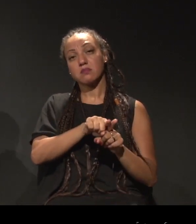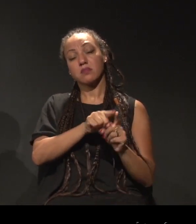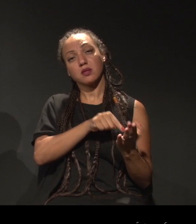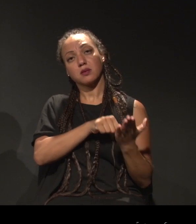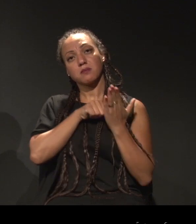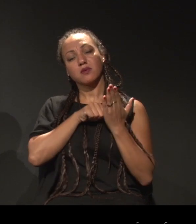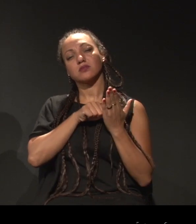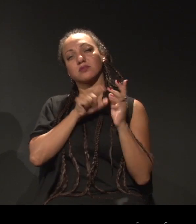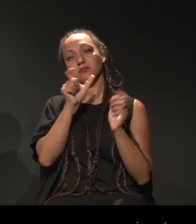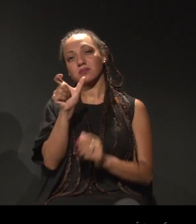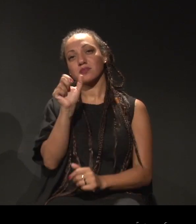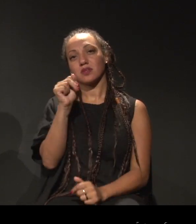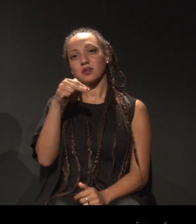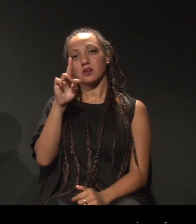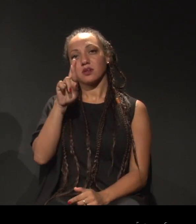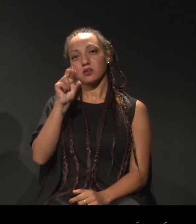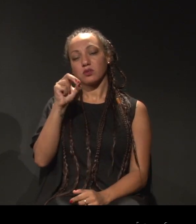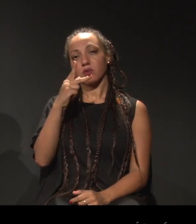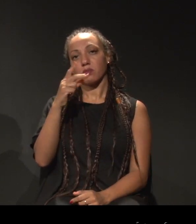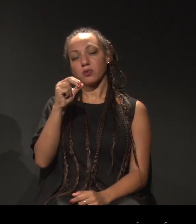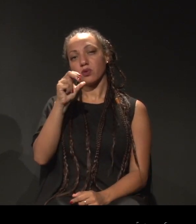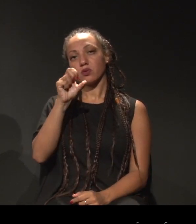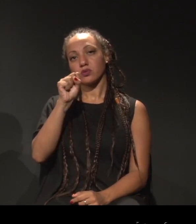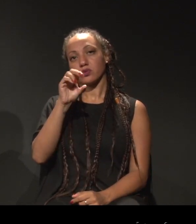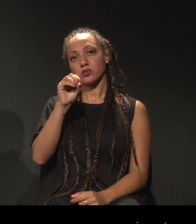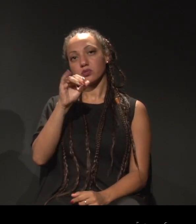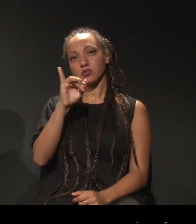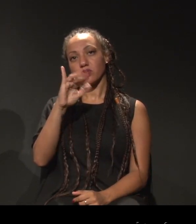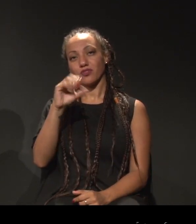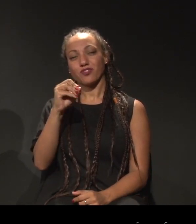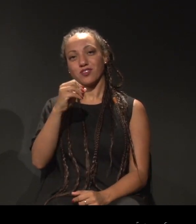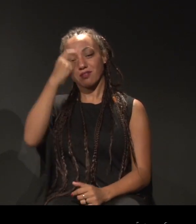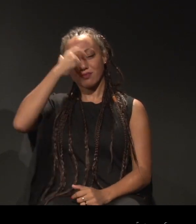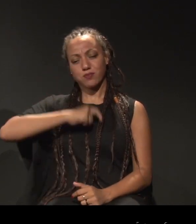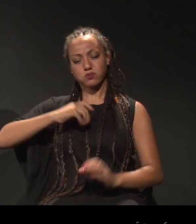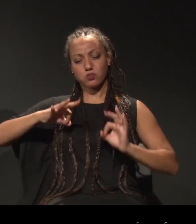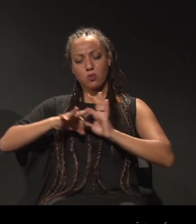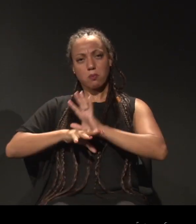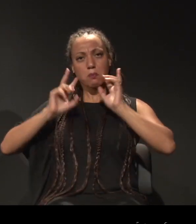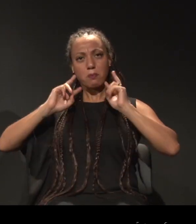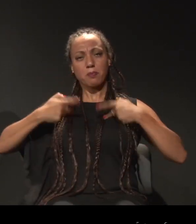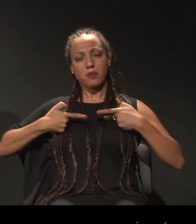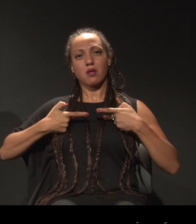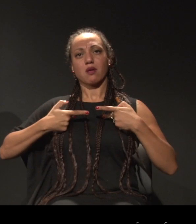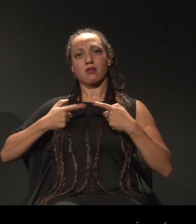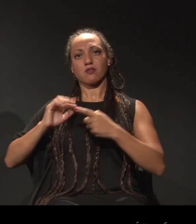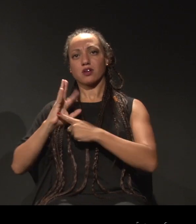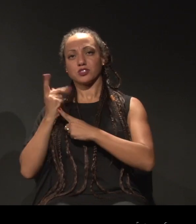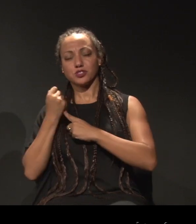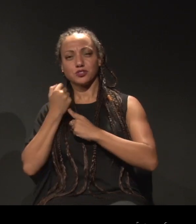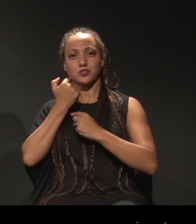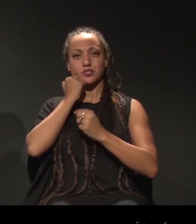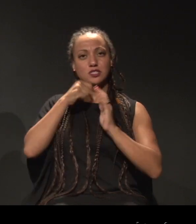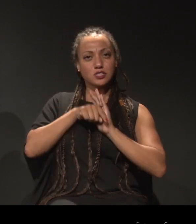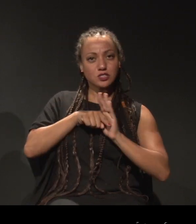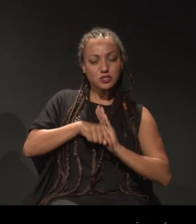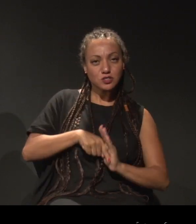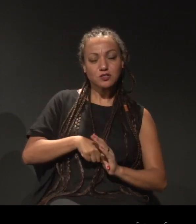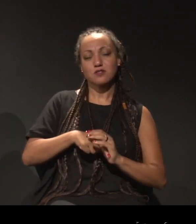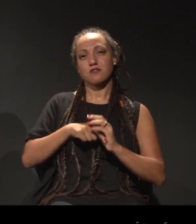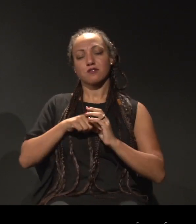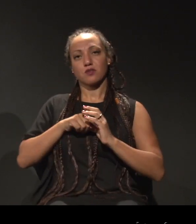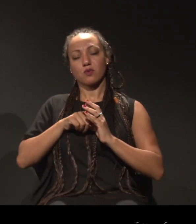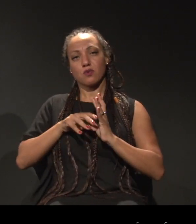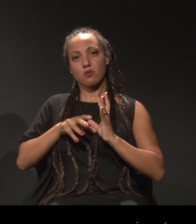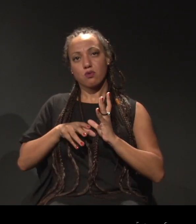Antroposofia, esse ser anímico, esse ser científico, esse ser artístico, não só.